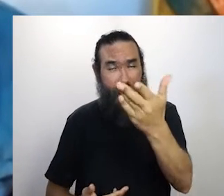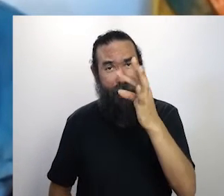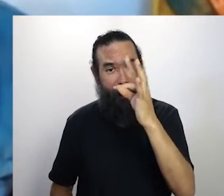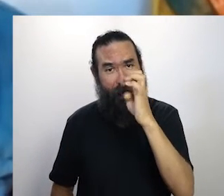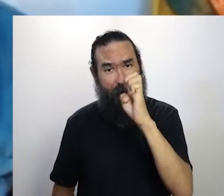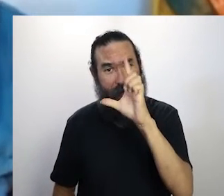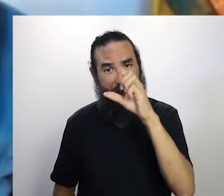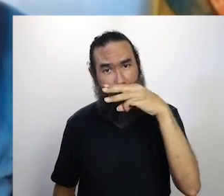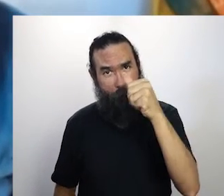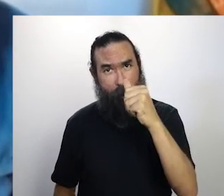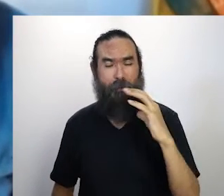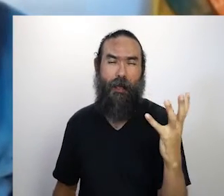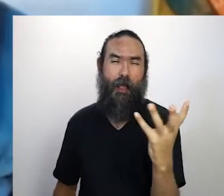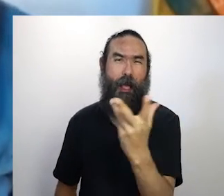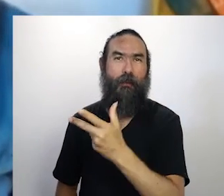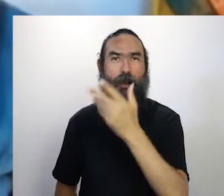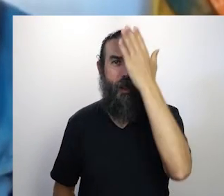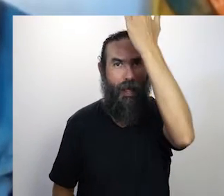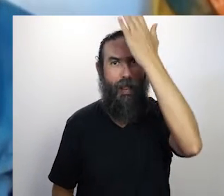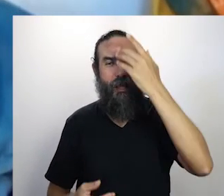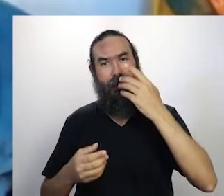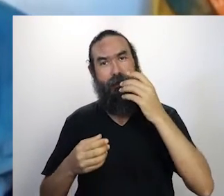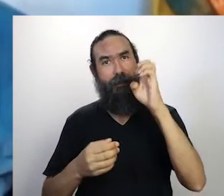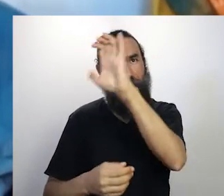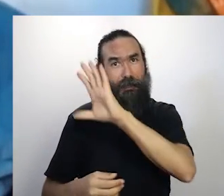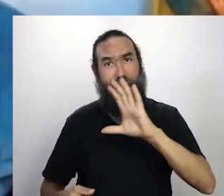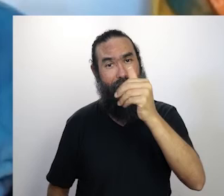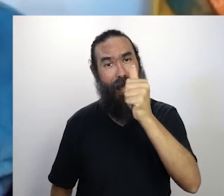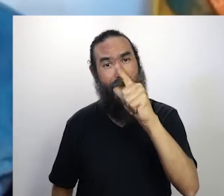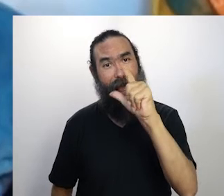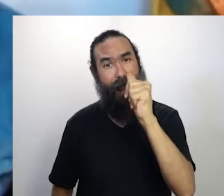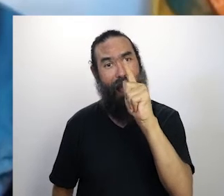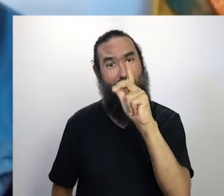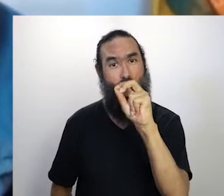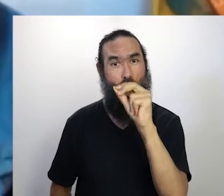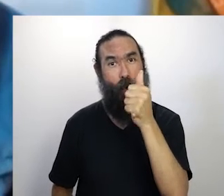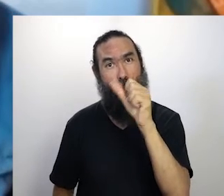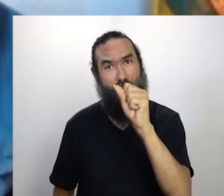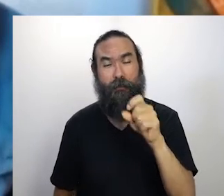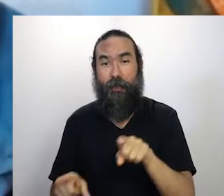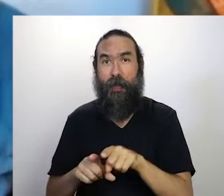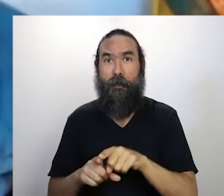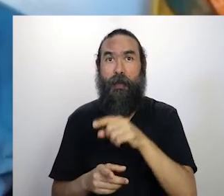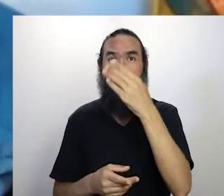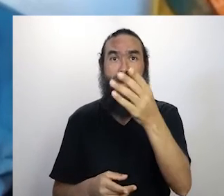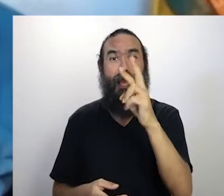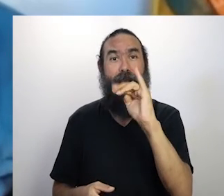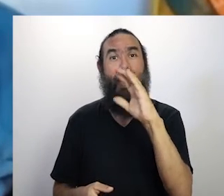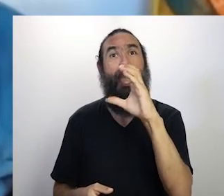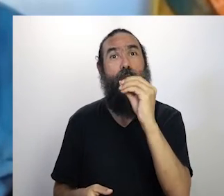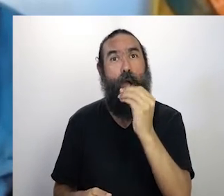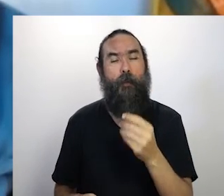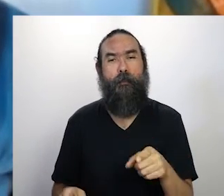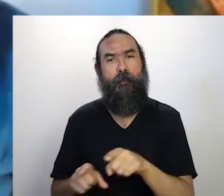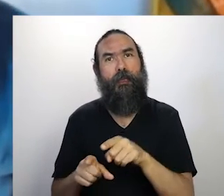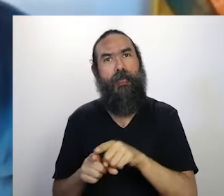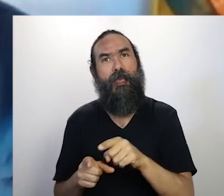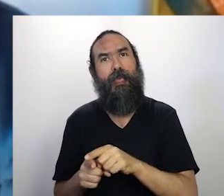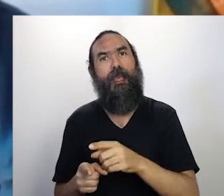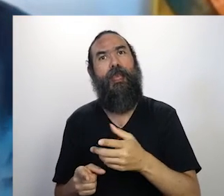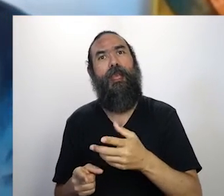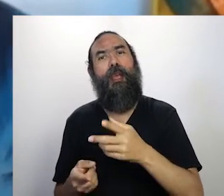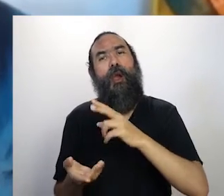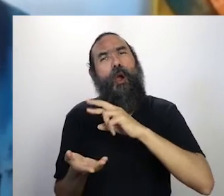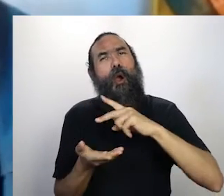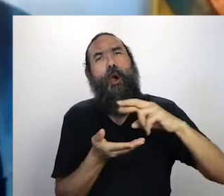César, maravilhosa, de Alagoas, Rico Serafim, um abraço para meu mano rico, Mestre Bid Nazaré, Jane